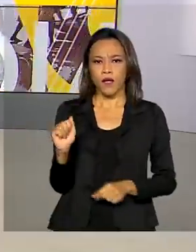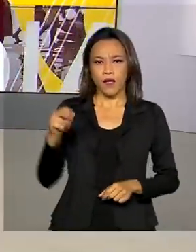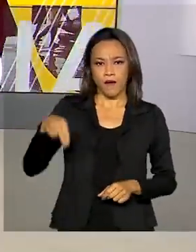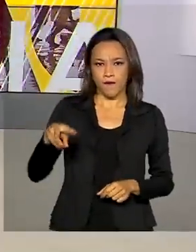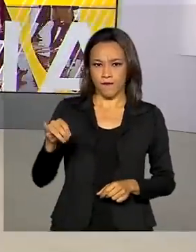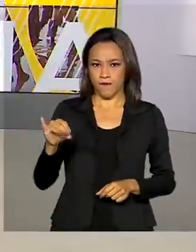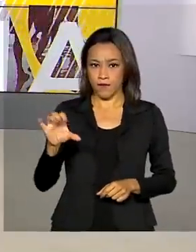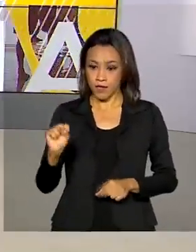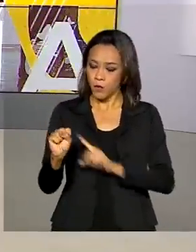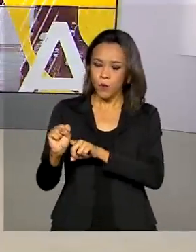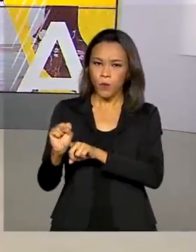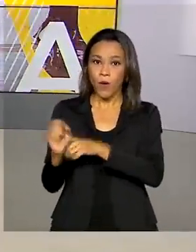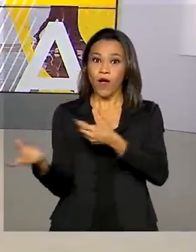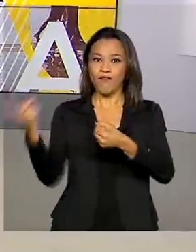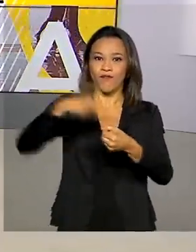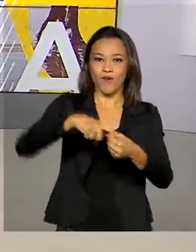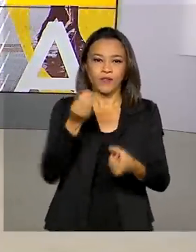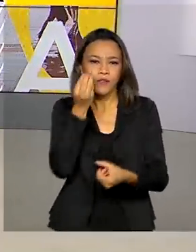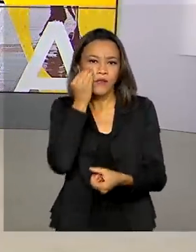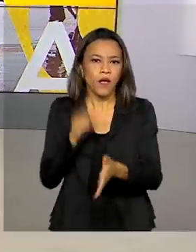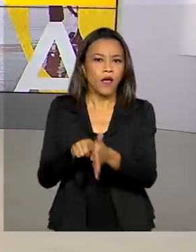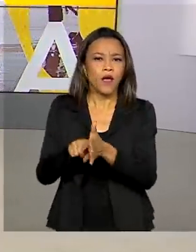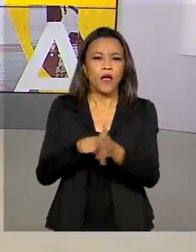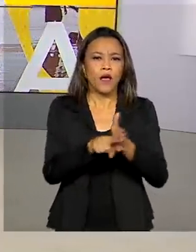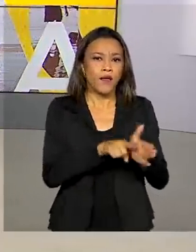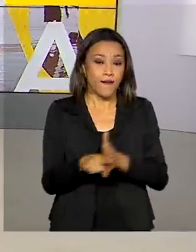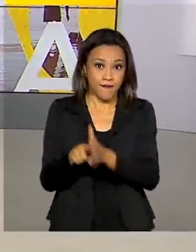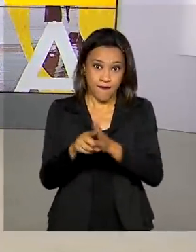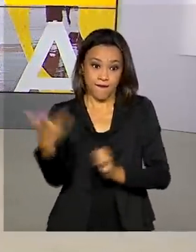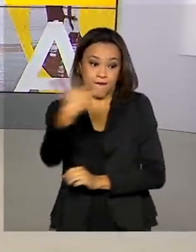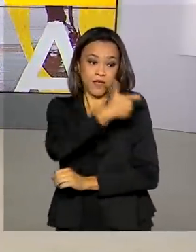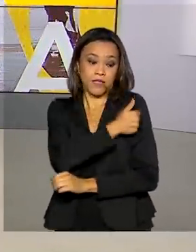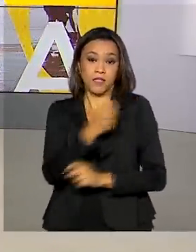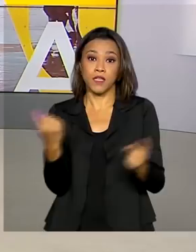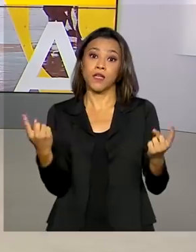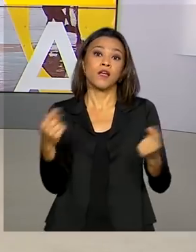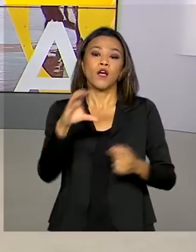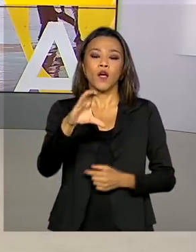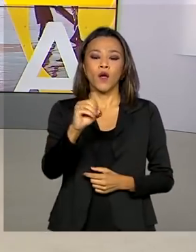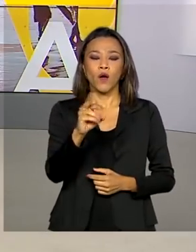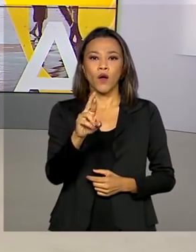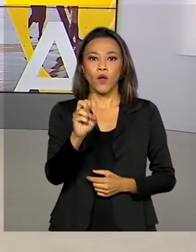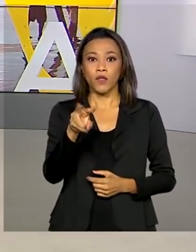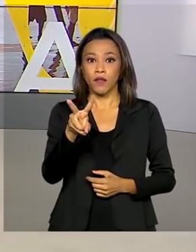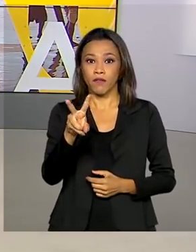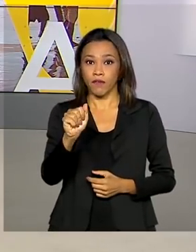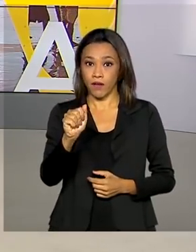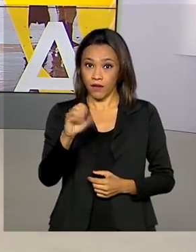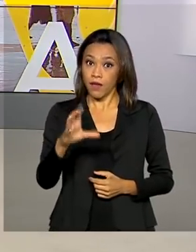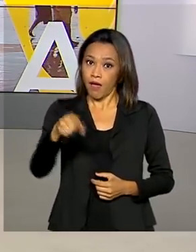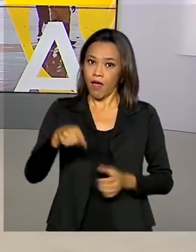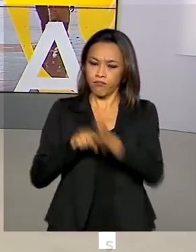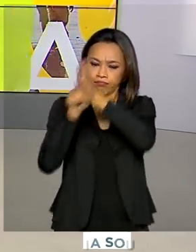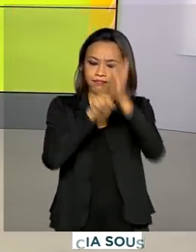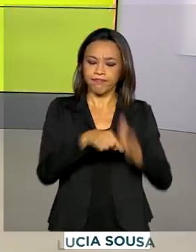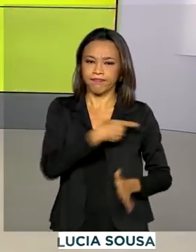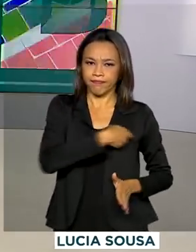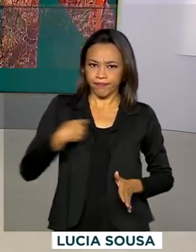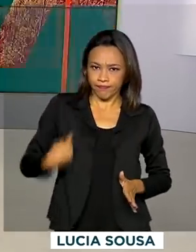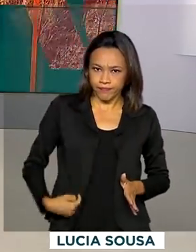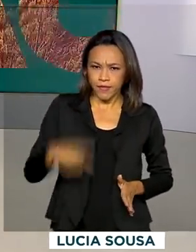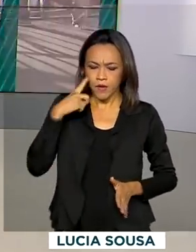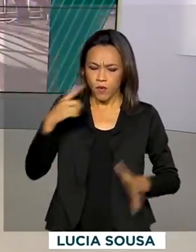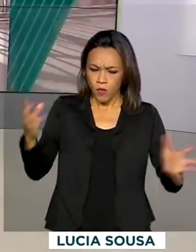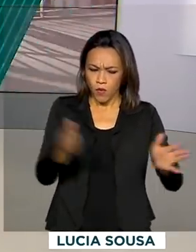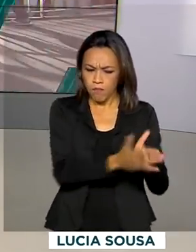liberou a retomada dos testes com a vacina Coronavac desenvolvida pela China. Segundo a agência, com as análises técnicas do